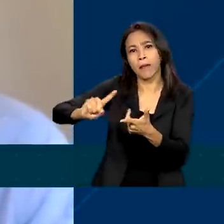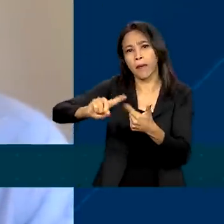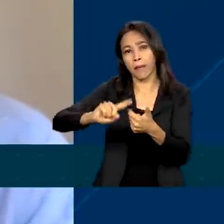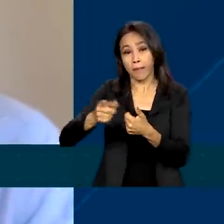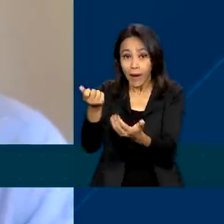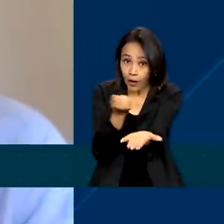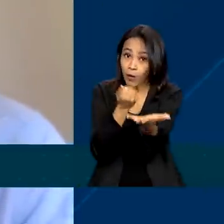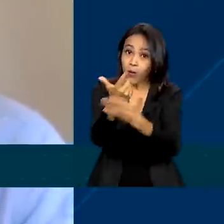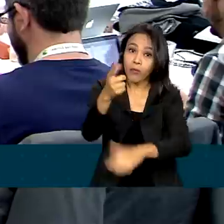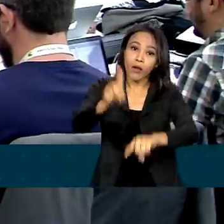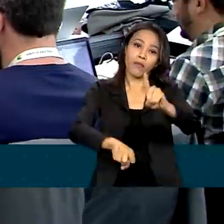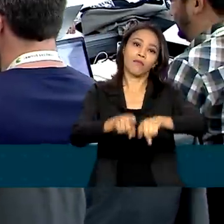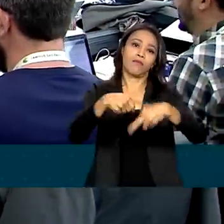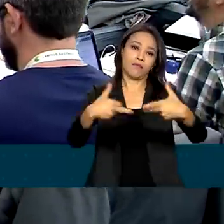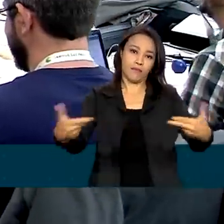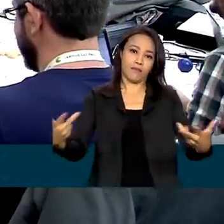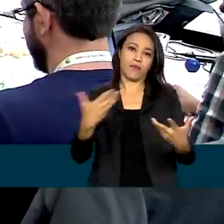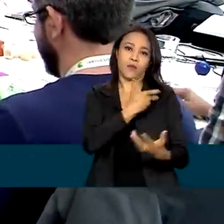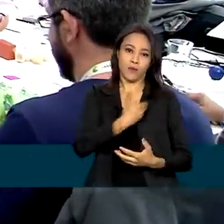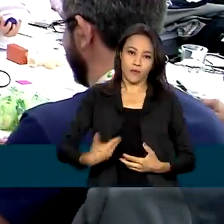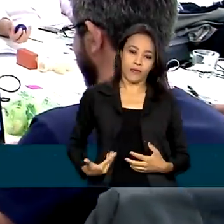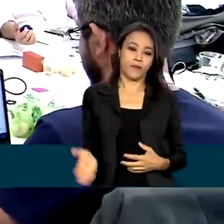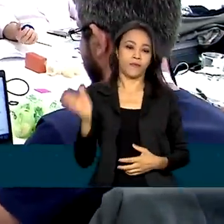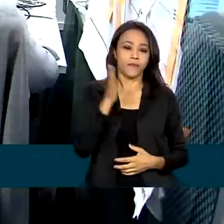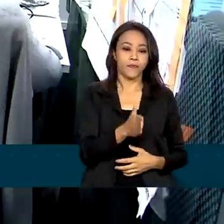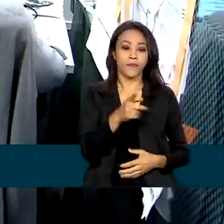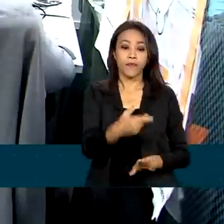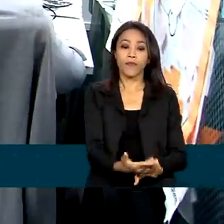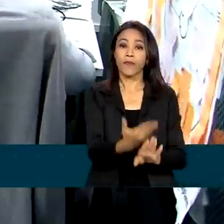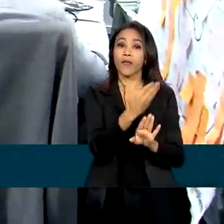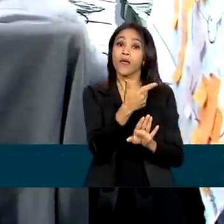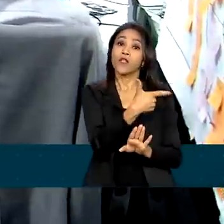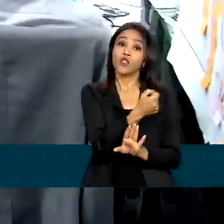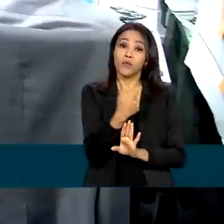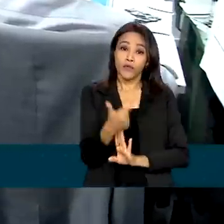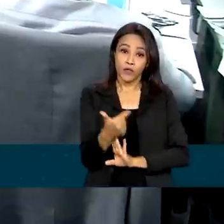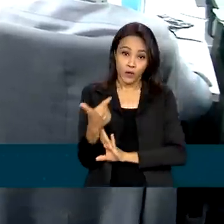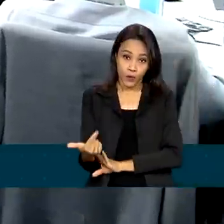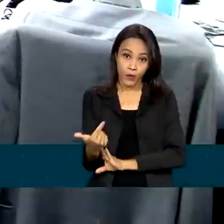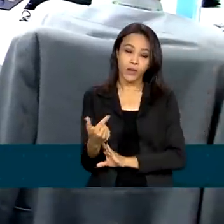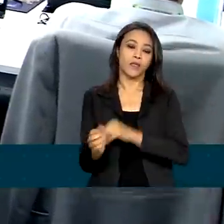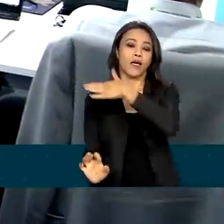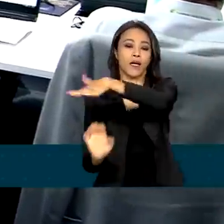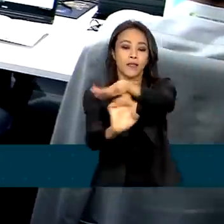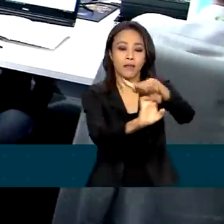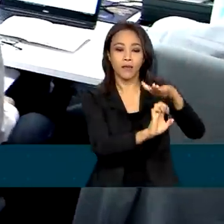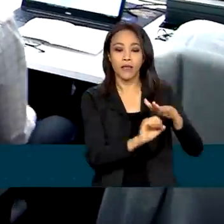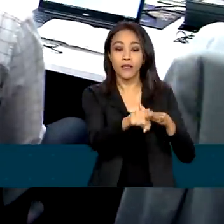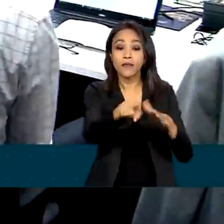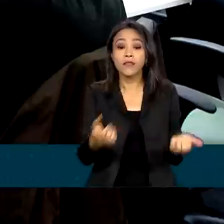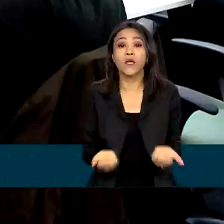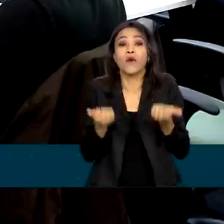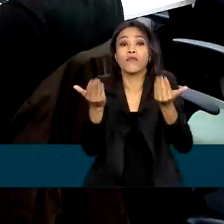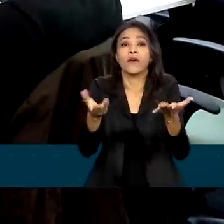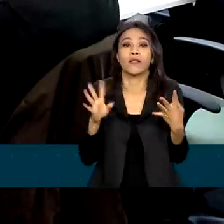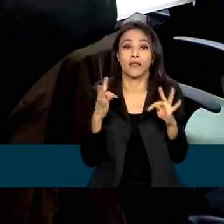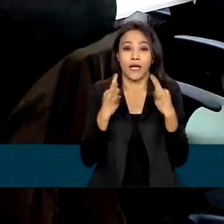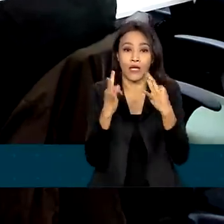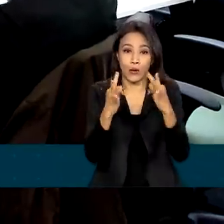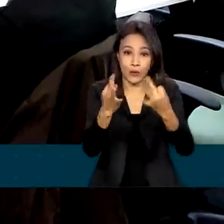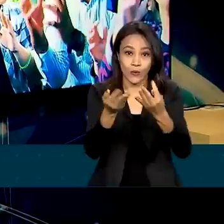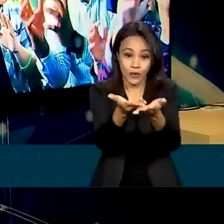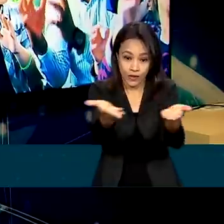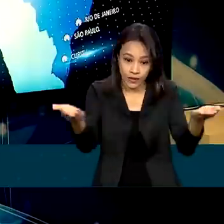compra pública de inovação. Só em 2022, o mercado de empresas que ofertam inovações tecnológicas, as chamadas